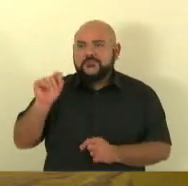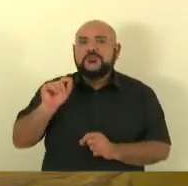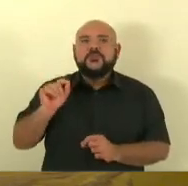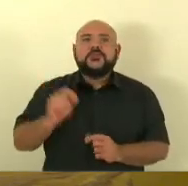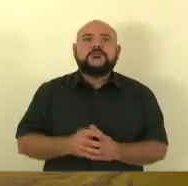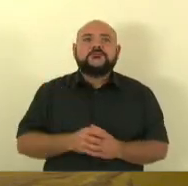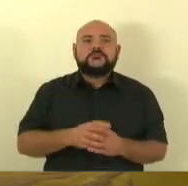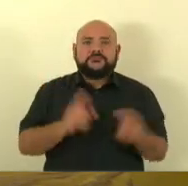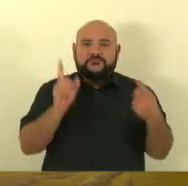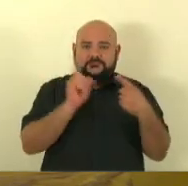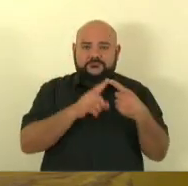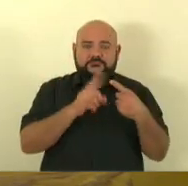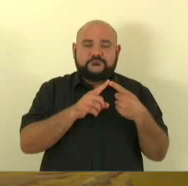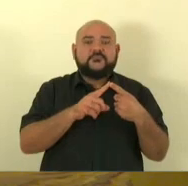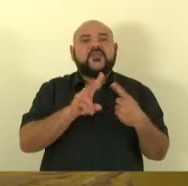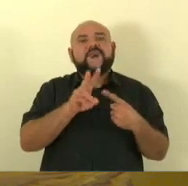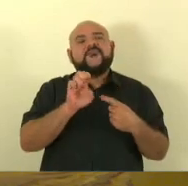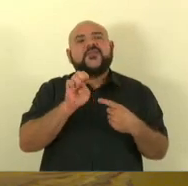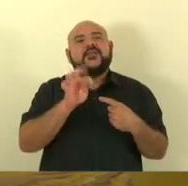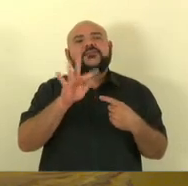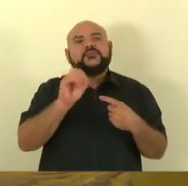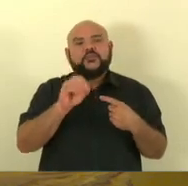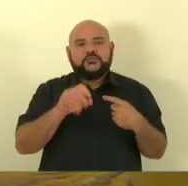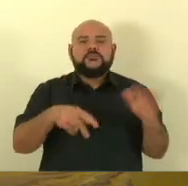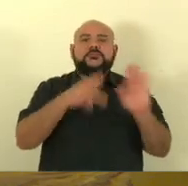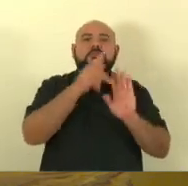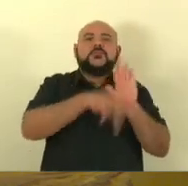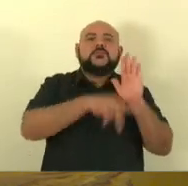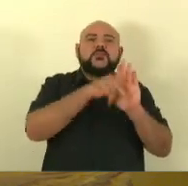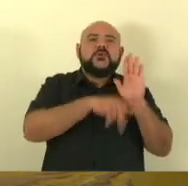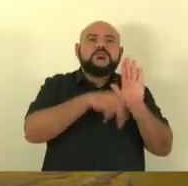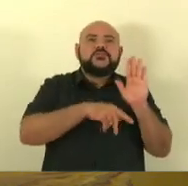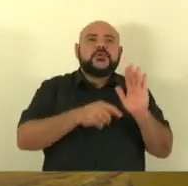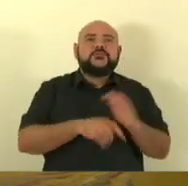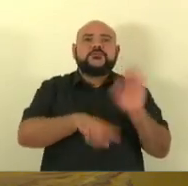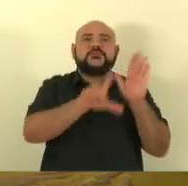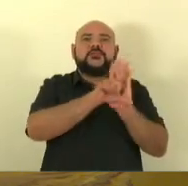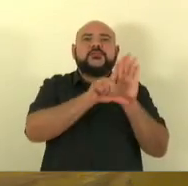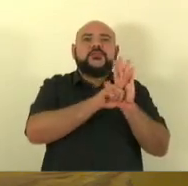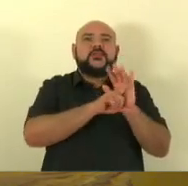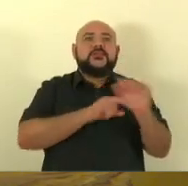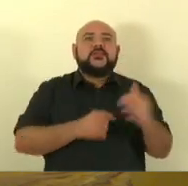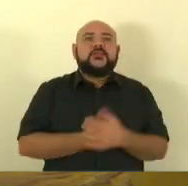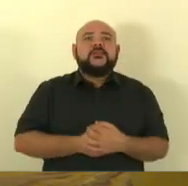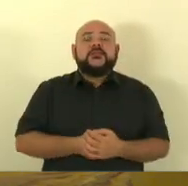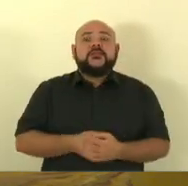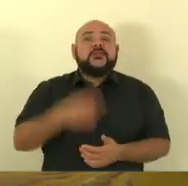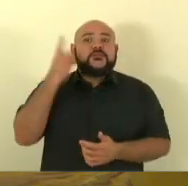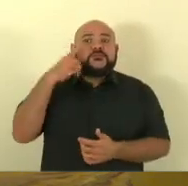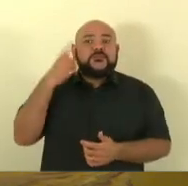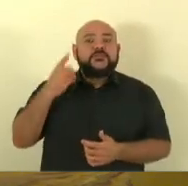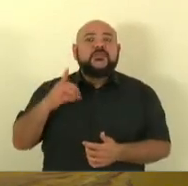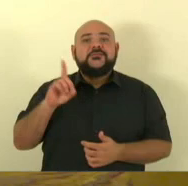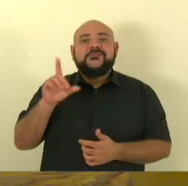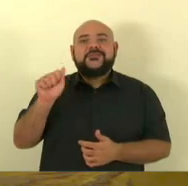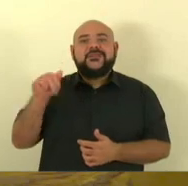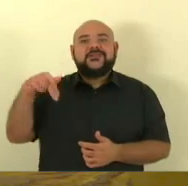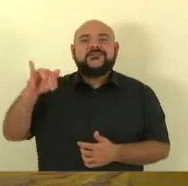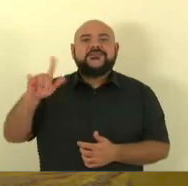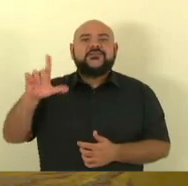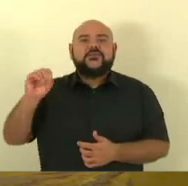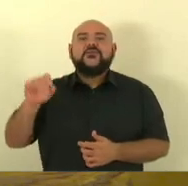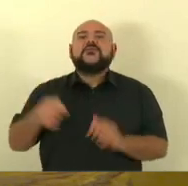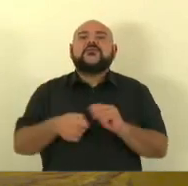um é o veto ao projeto de lei do deputado Danilo Baense, que concede aos